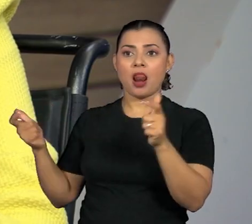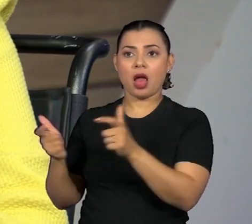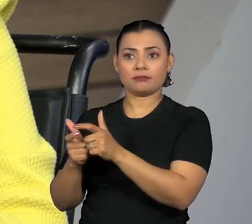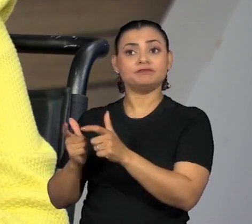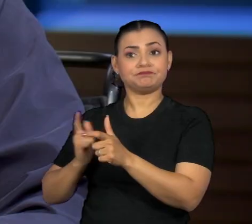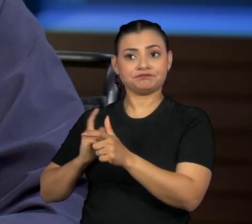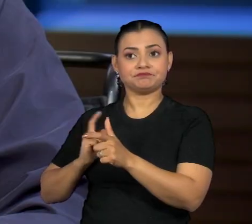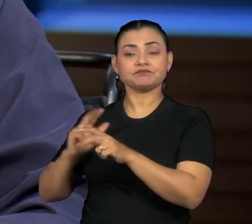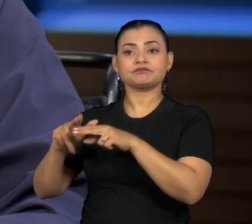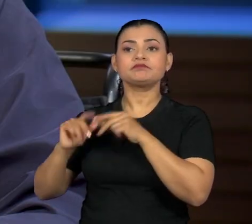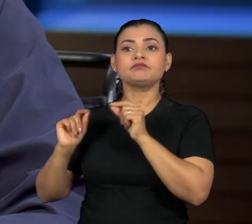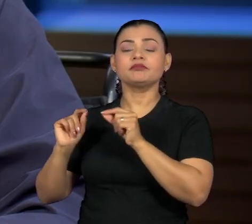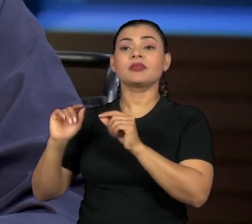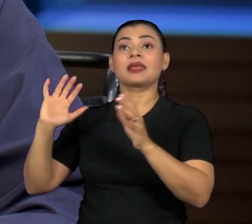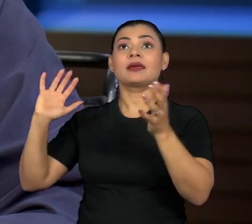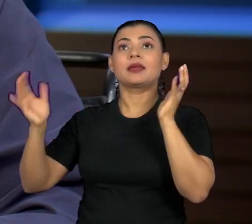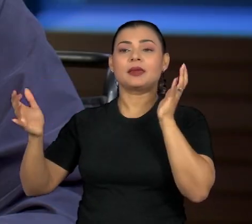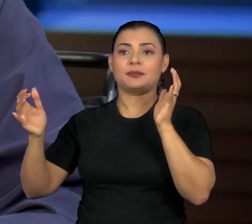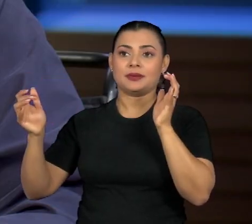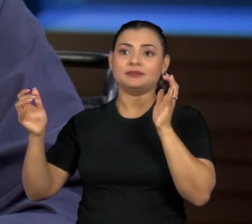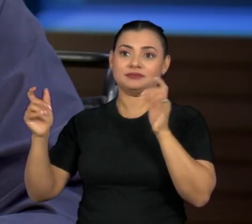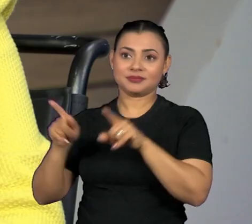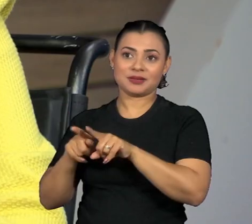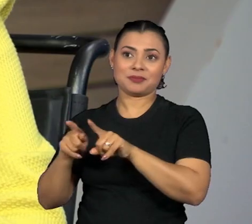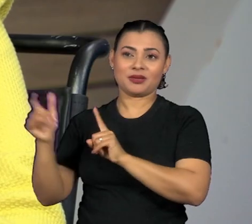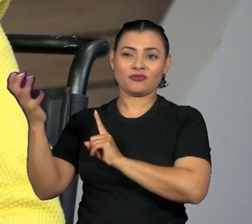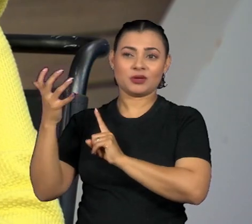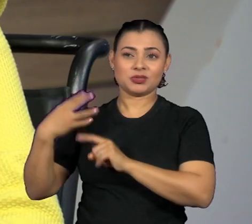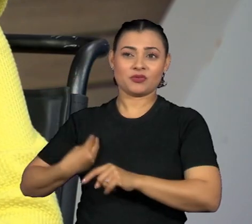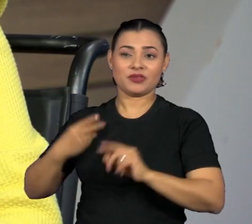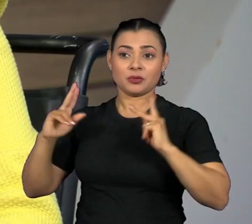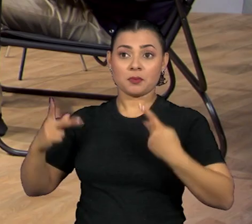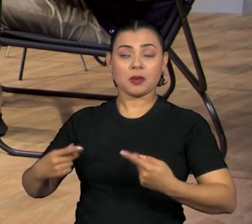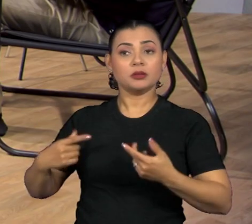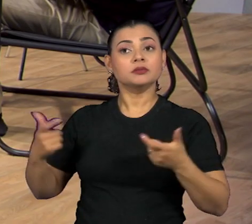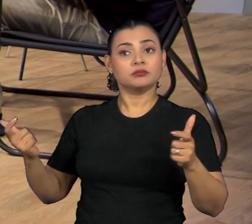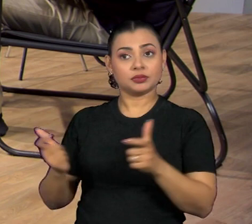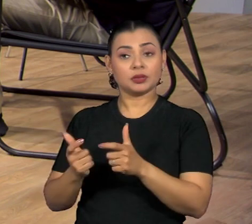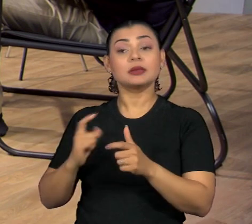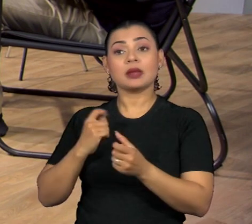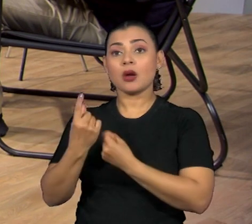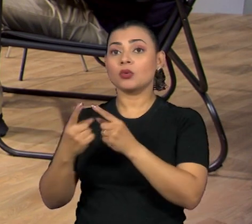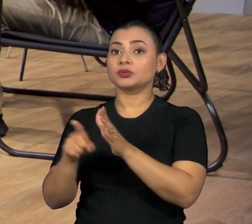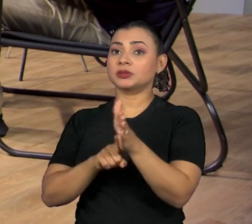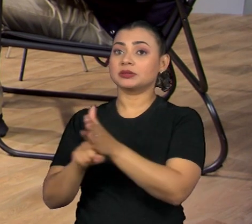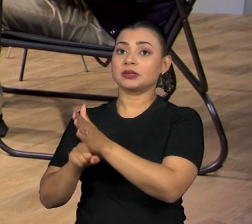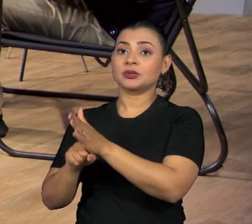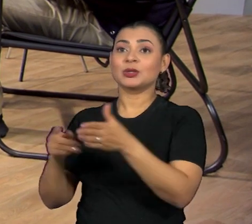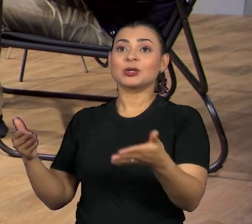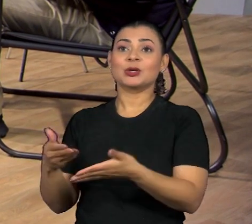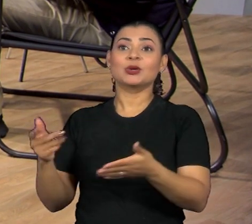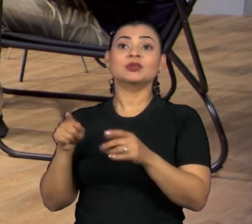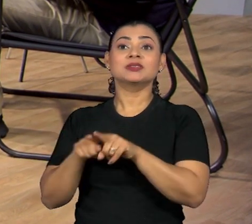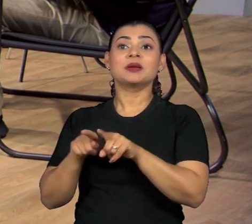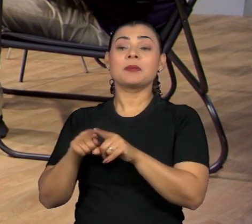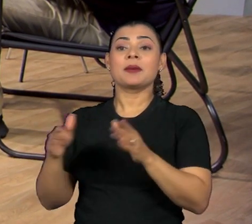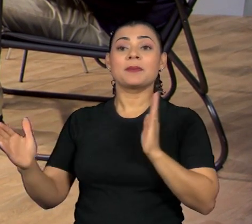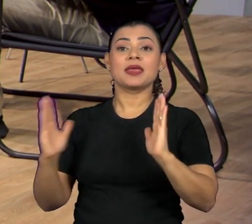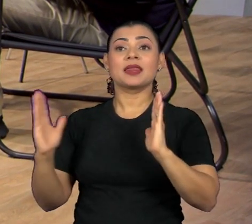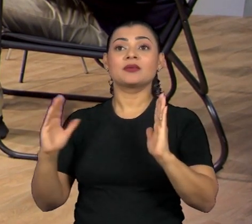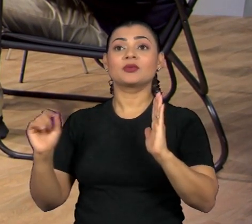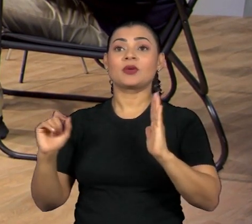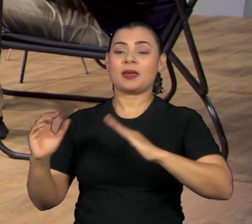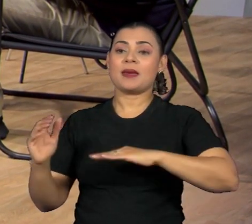por exemplo, por causa de mudanças climáticas. Então, tem pesquisadores que falam que, hoje em dia, a gente está entrando numa nova